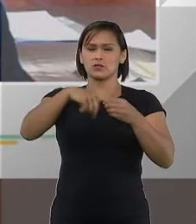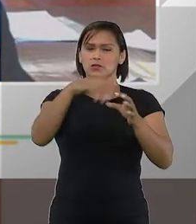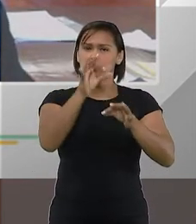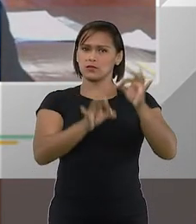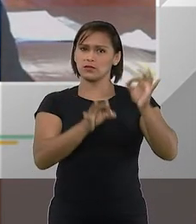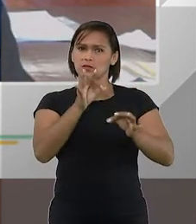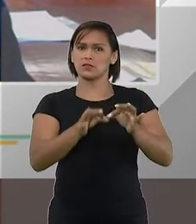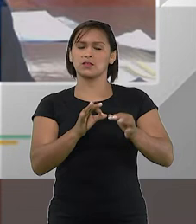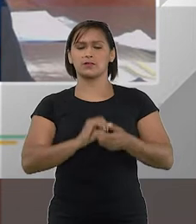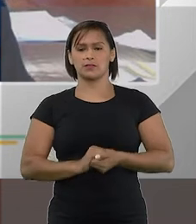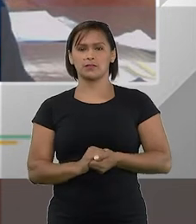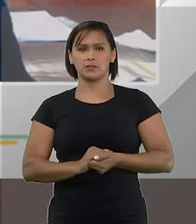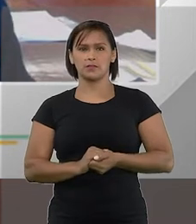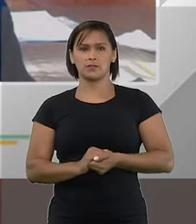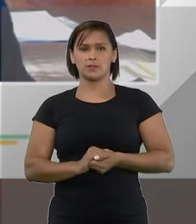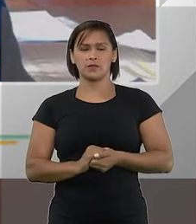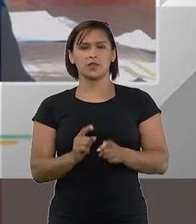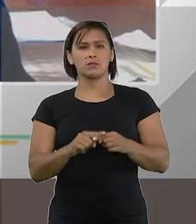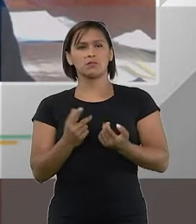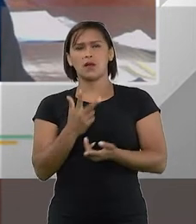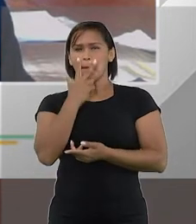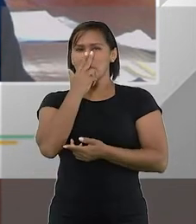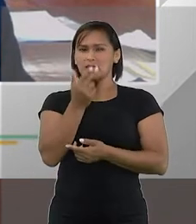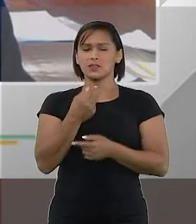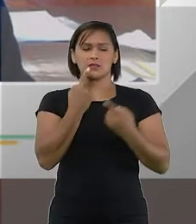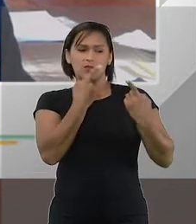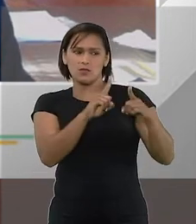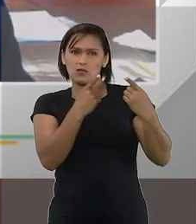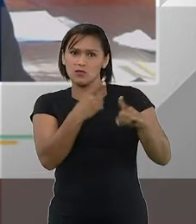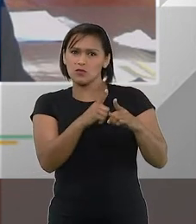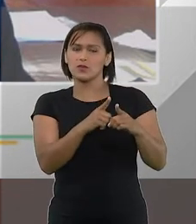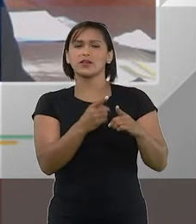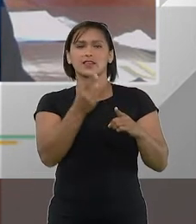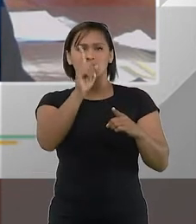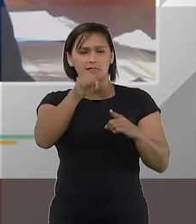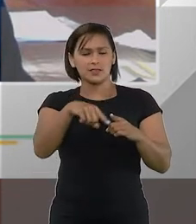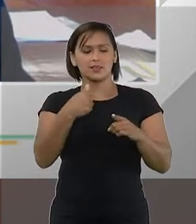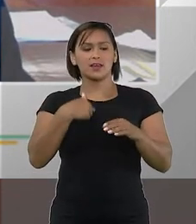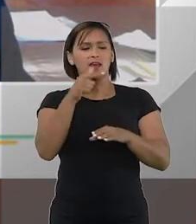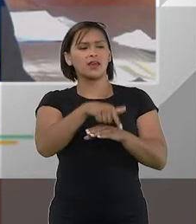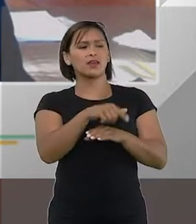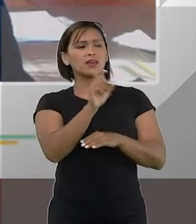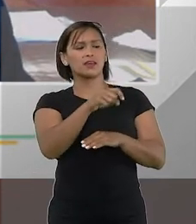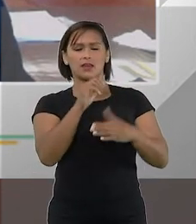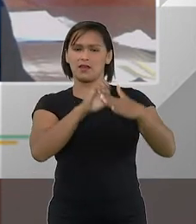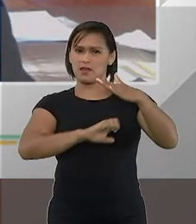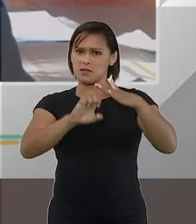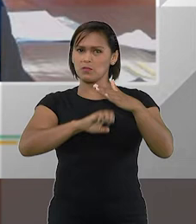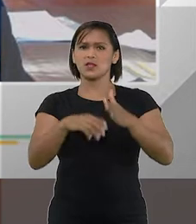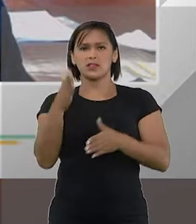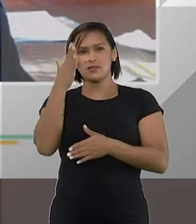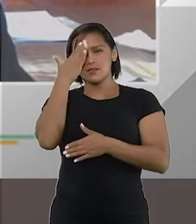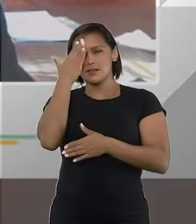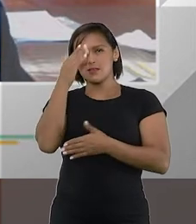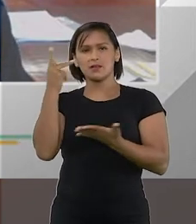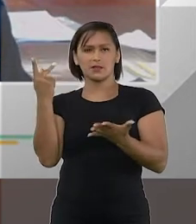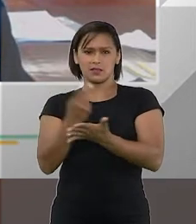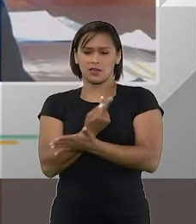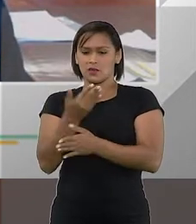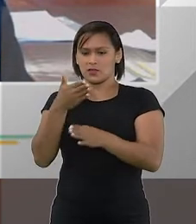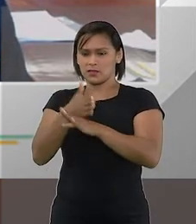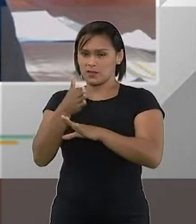recuperação. Se bem que eu acho que a provocação fica, reside exatamente aí. Quem é do ramo sabe que está